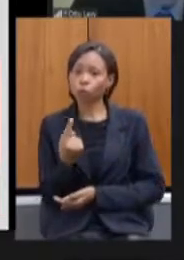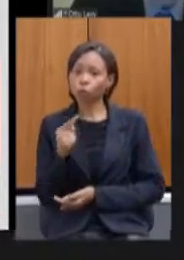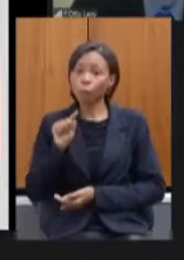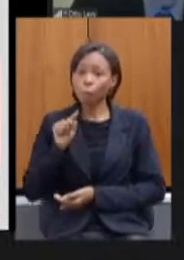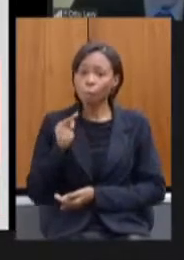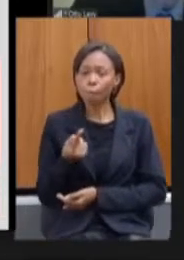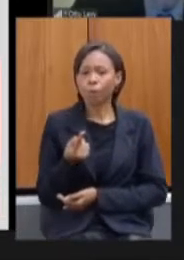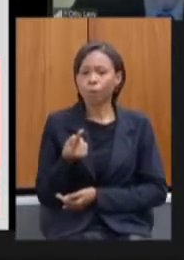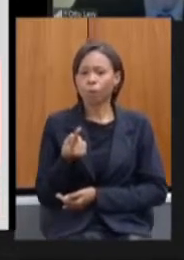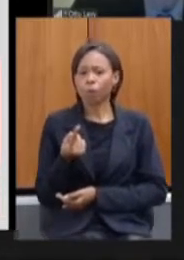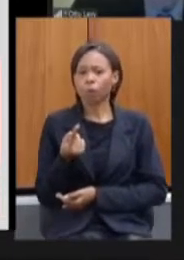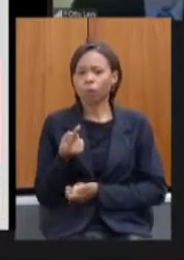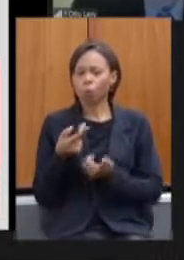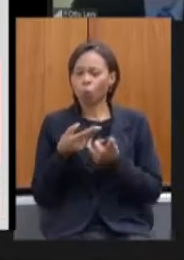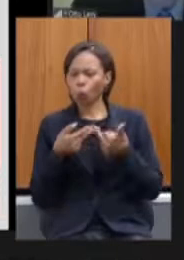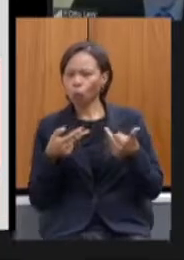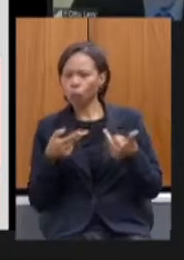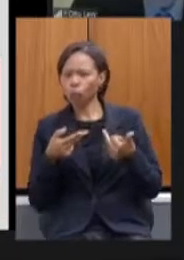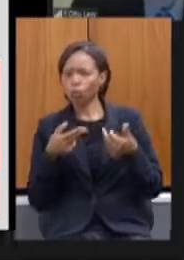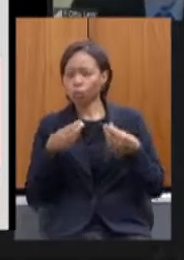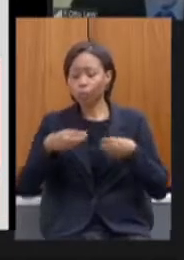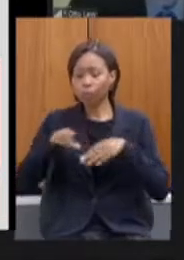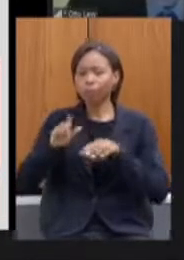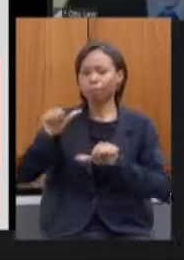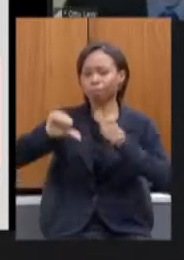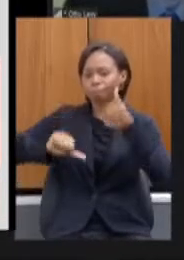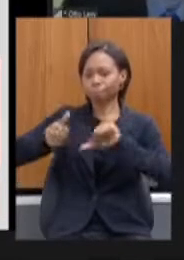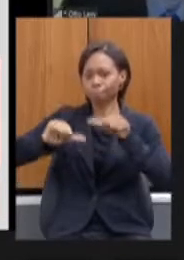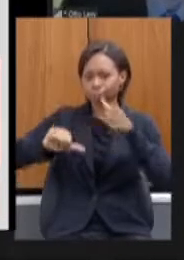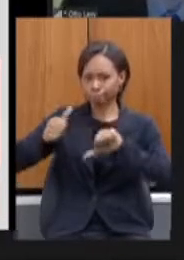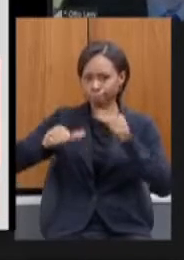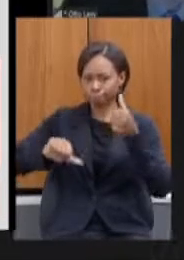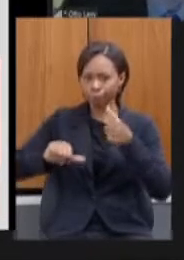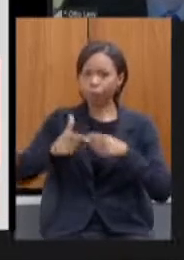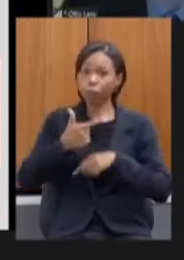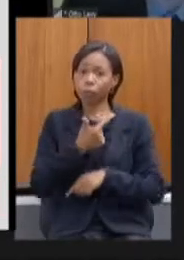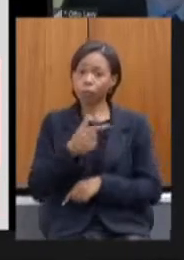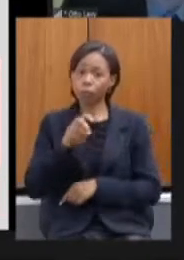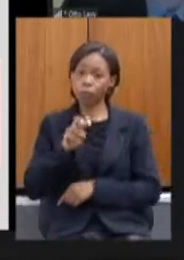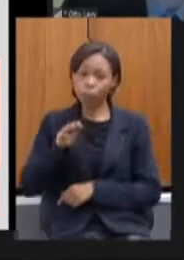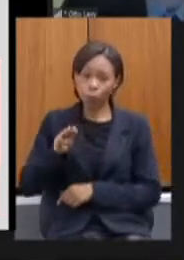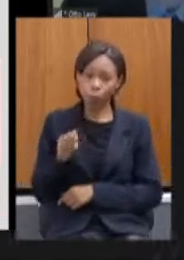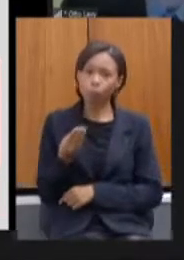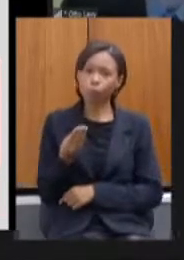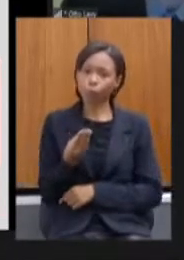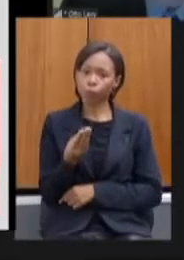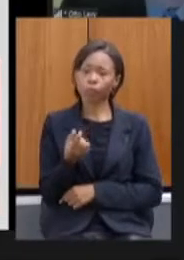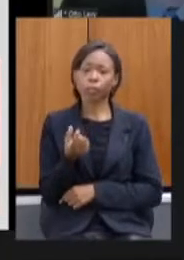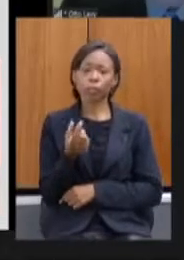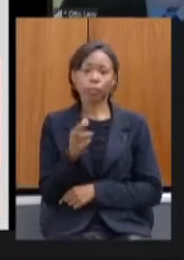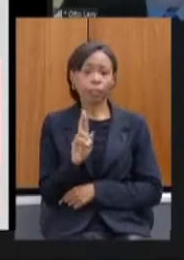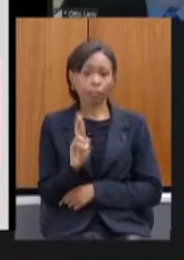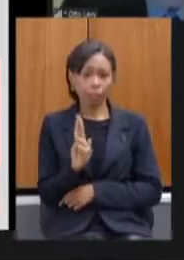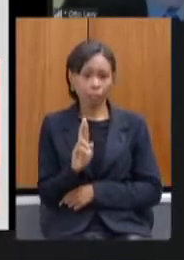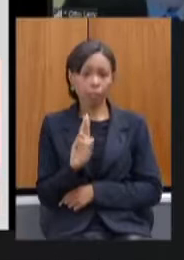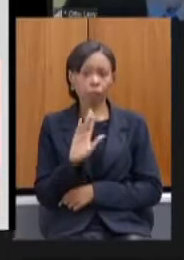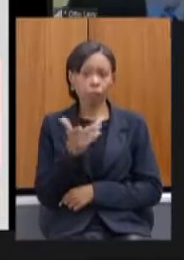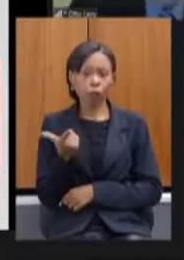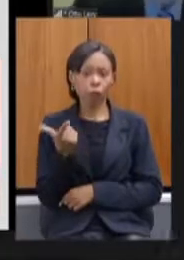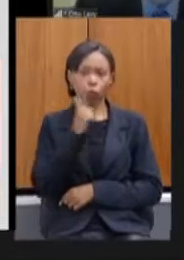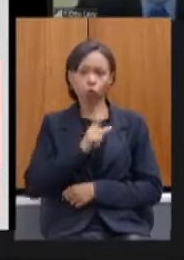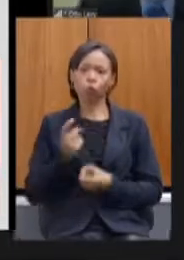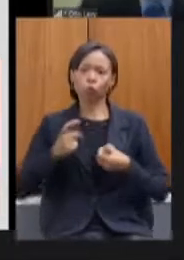avaliação sendo cerca de 25 milhões de reais recuperados e saneados